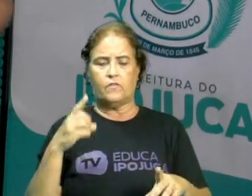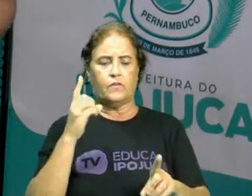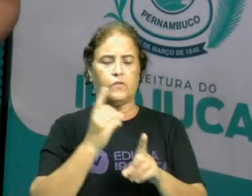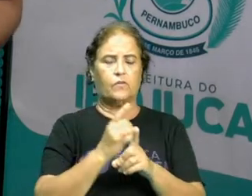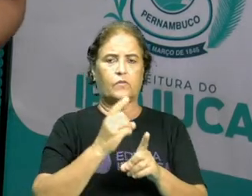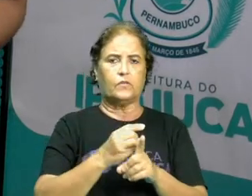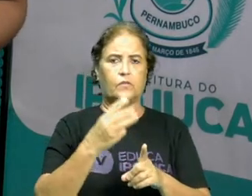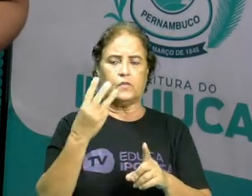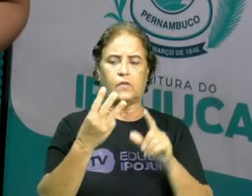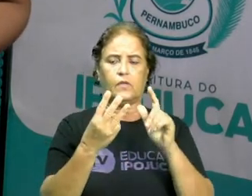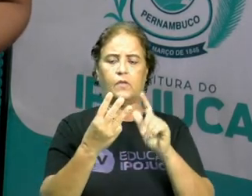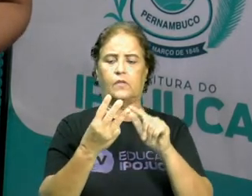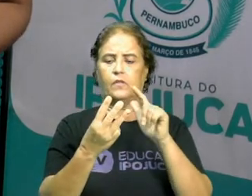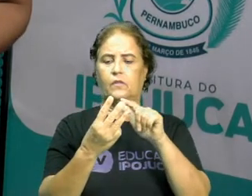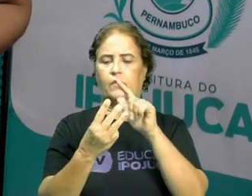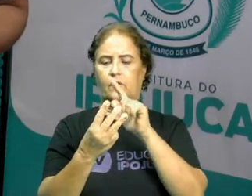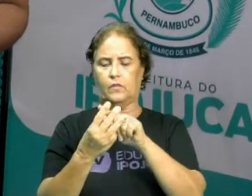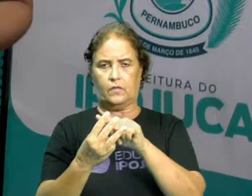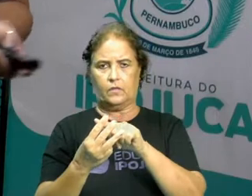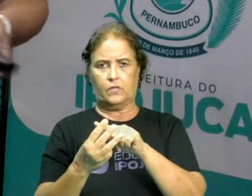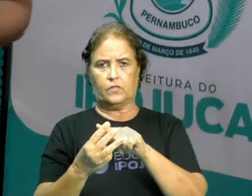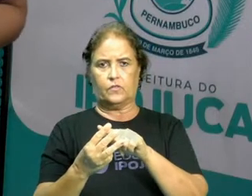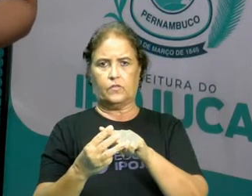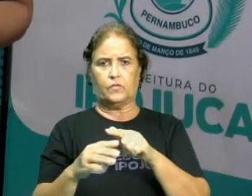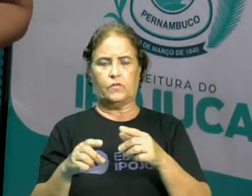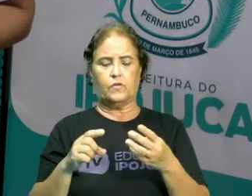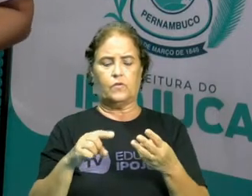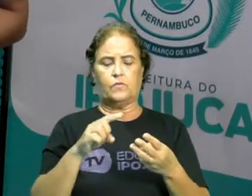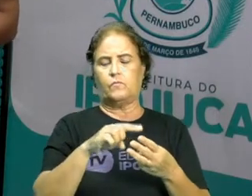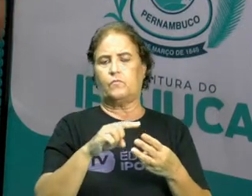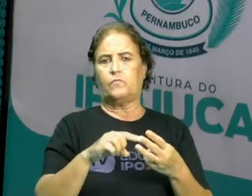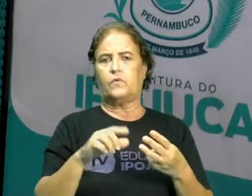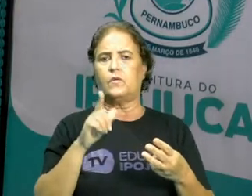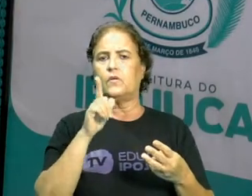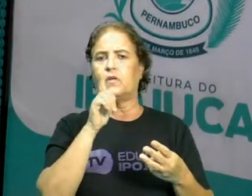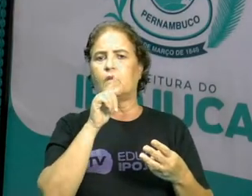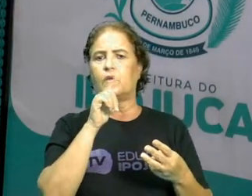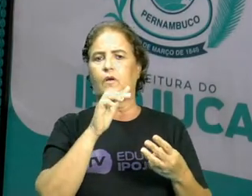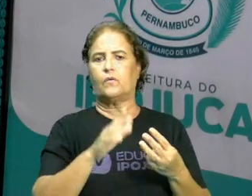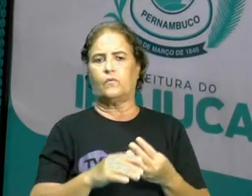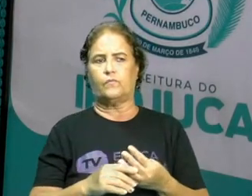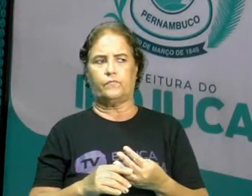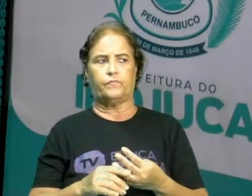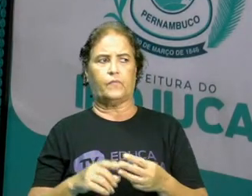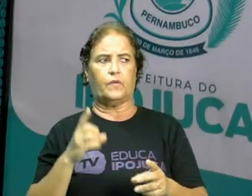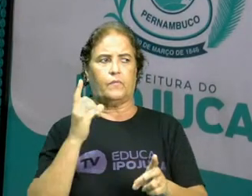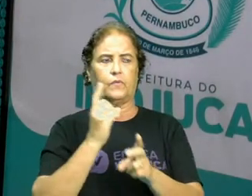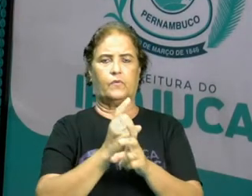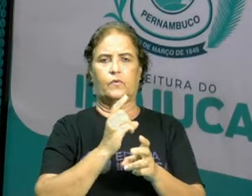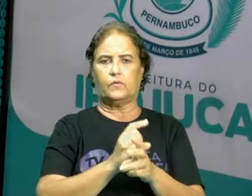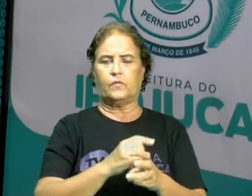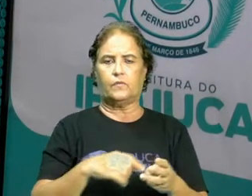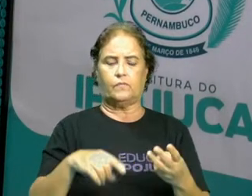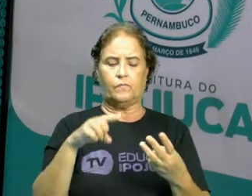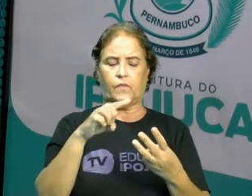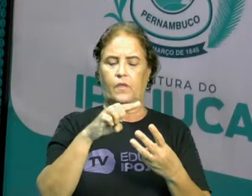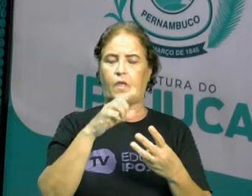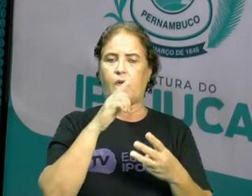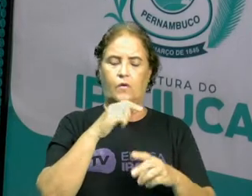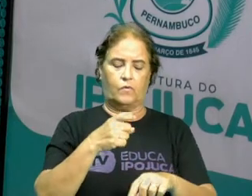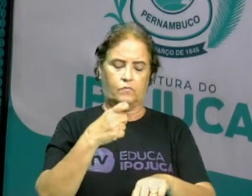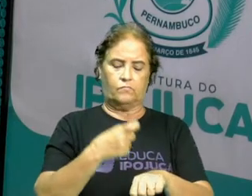em três formas. E eu vou falar com a água, que é o mais fácil da gente encontrar. Então, a gente pode encontrar ela no estado sólido,